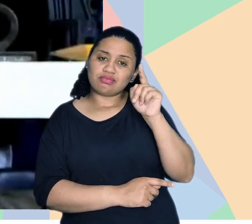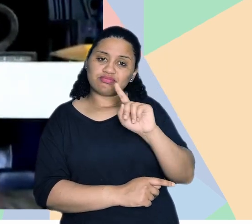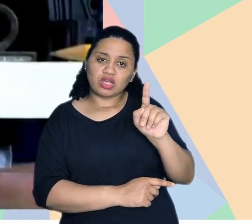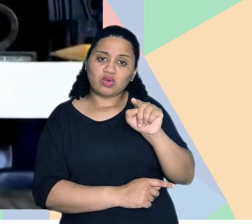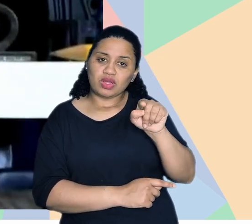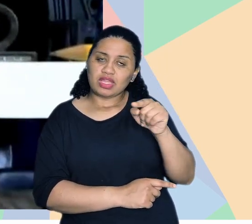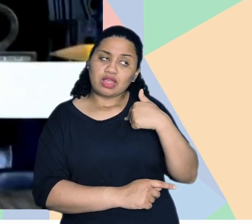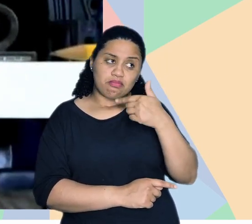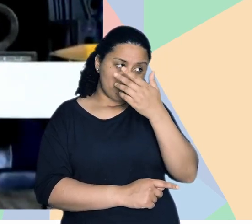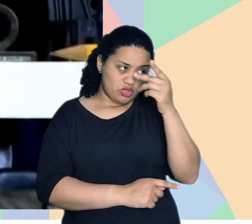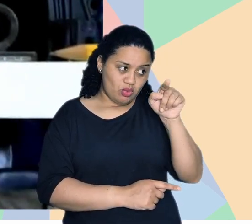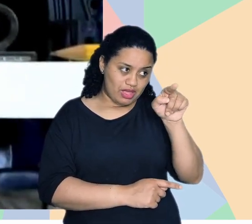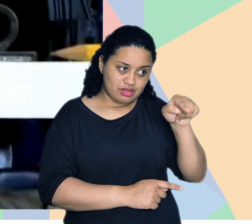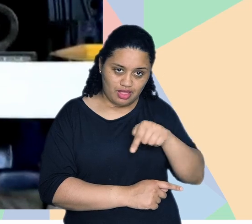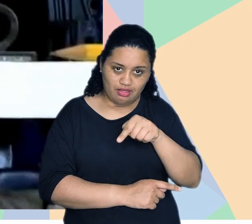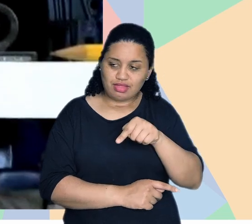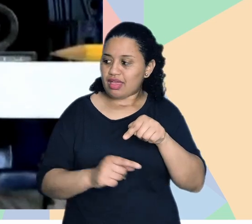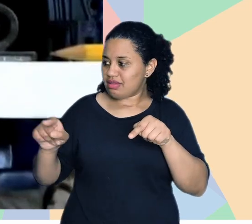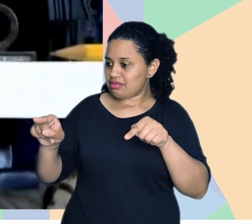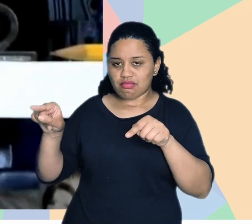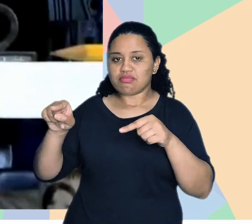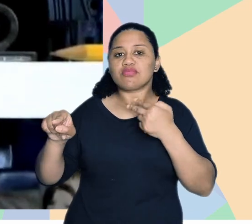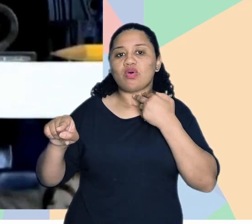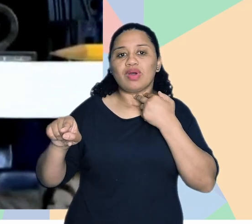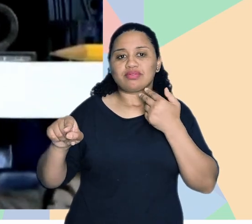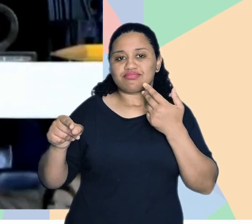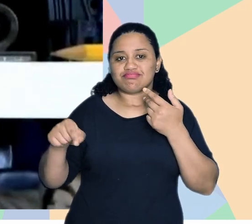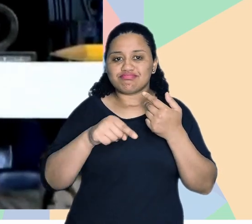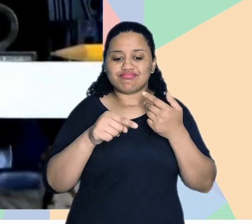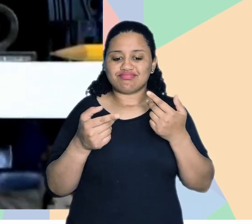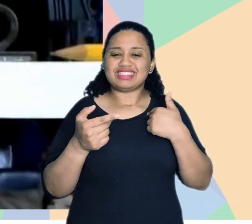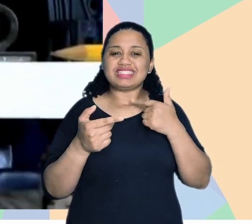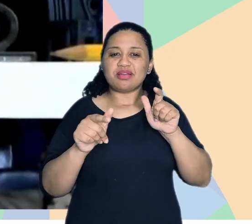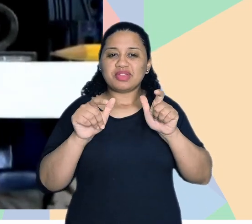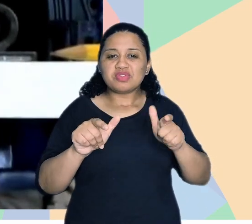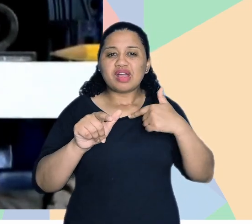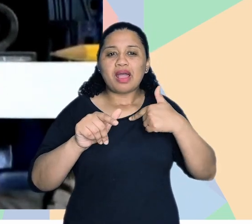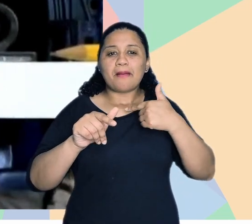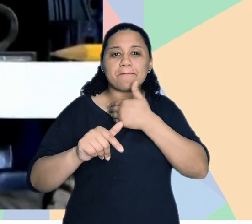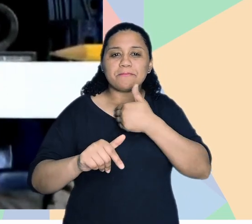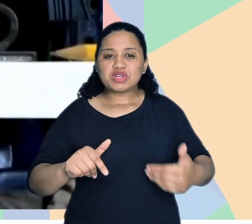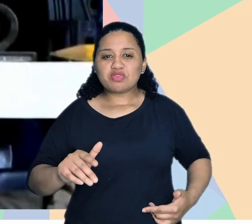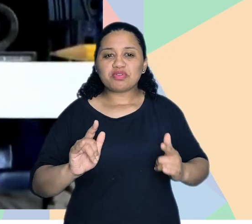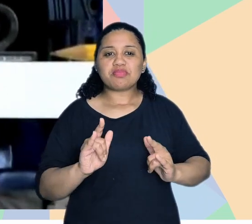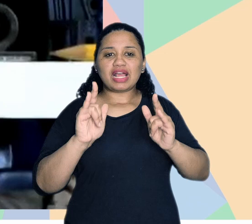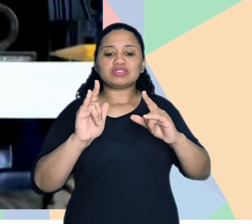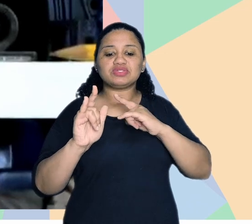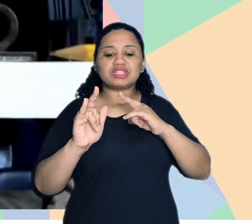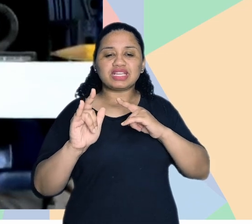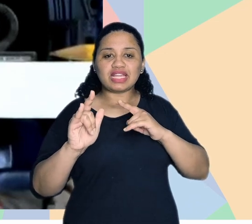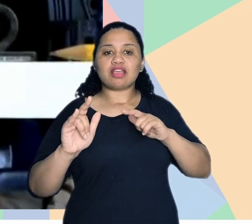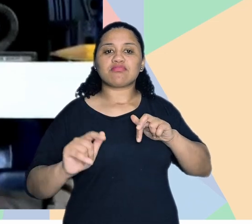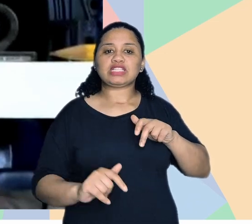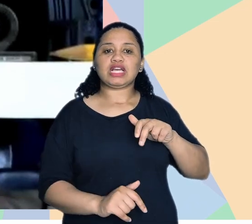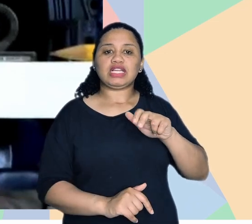Não. Aqui entram essas pessoas, aqui entram outras pessoas. Sabe aquele edifício público que tem uma escadaria em frente e uma